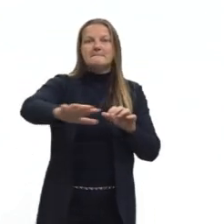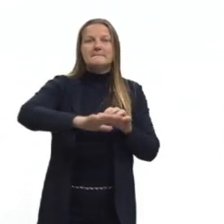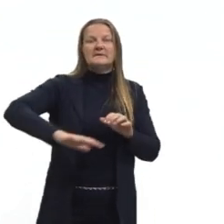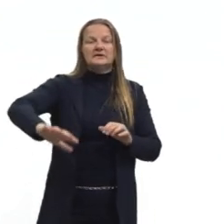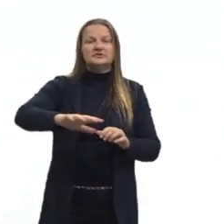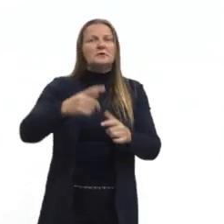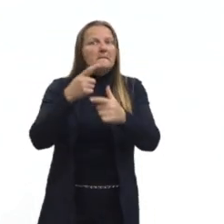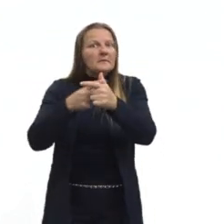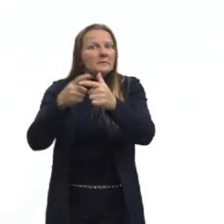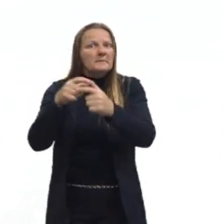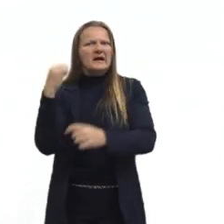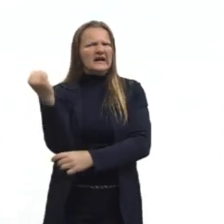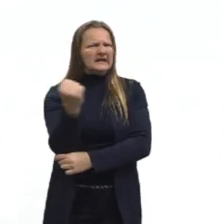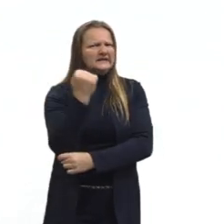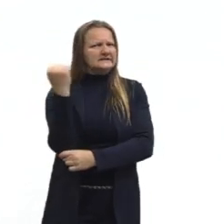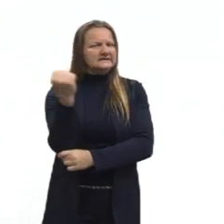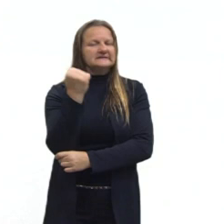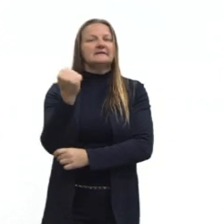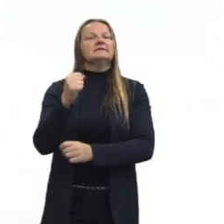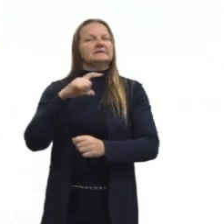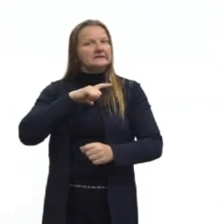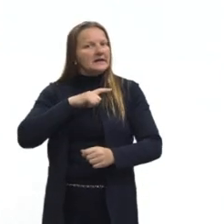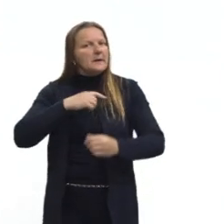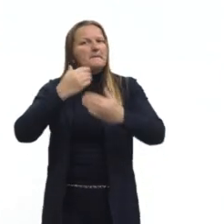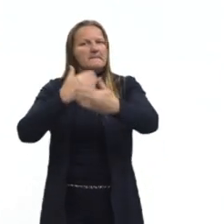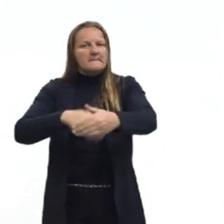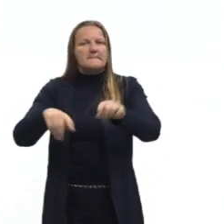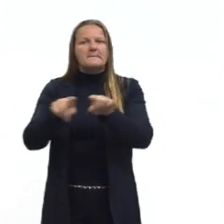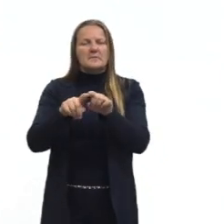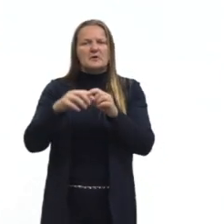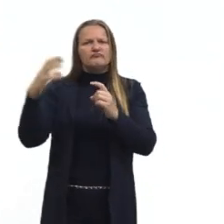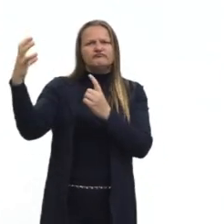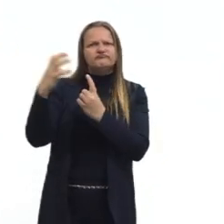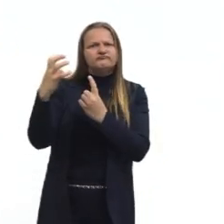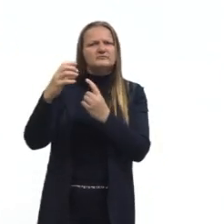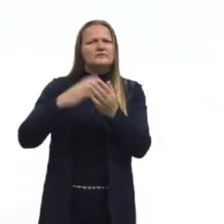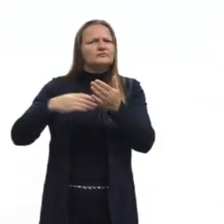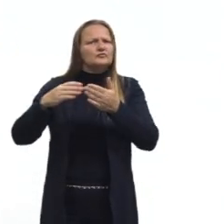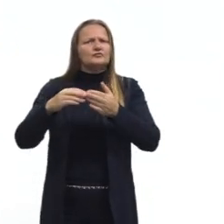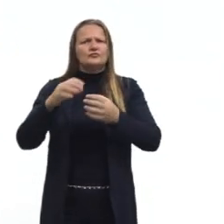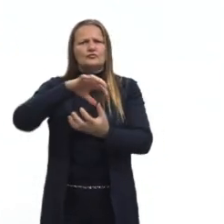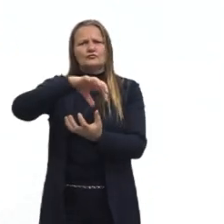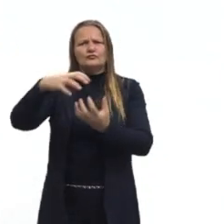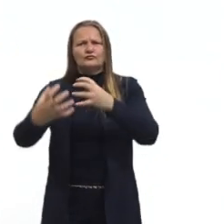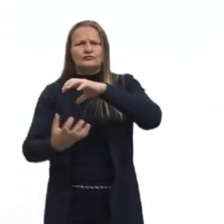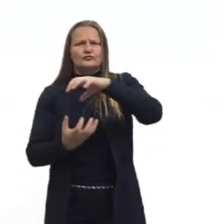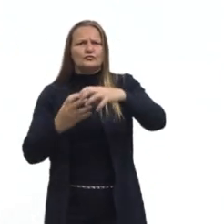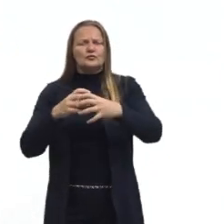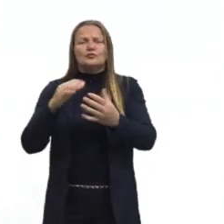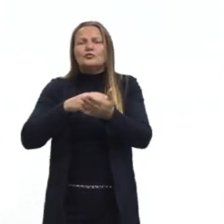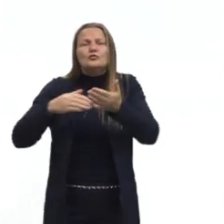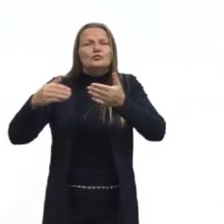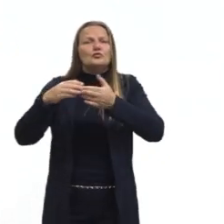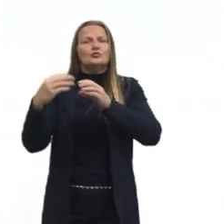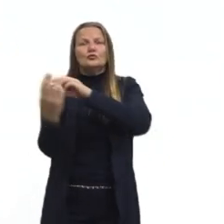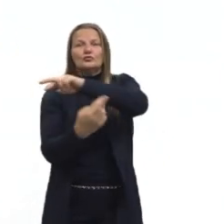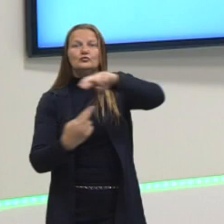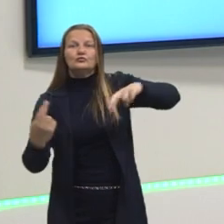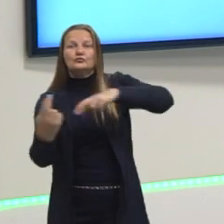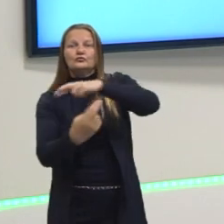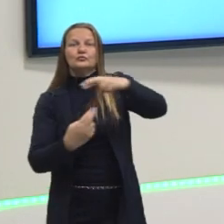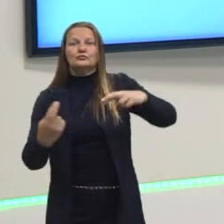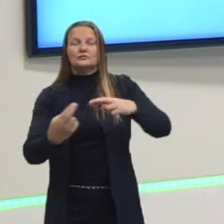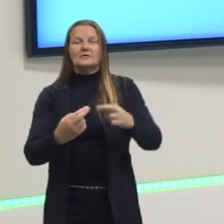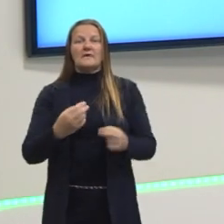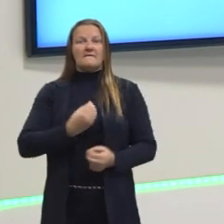assunto em si, que são os problemas ambientais, as ameaças aos ecossistemas e tudo que está interligado a isso.